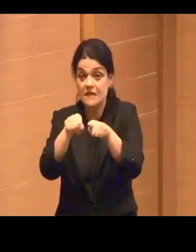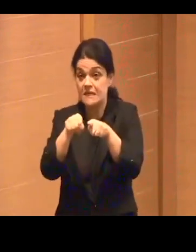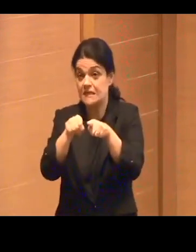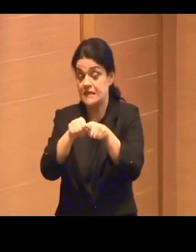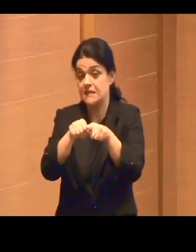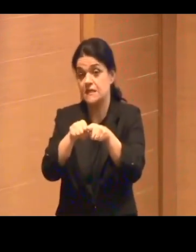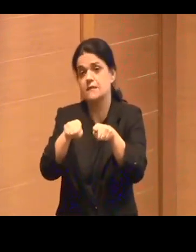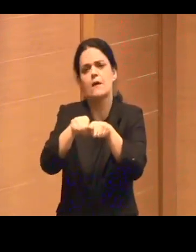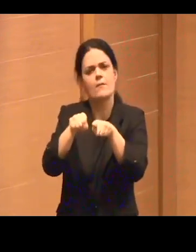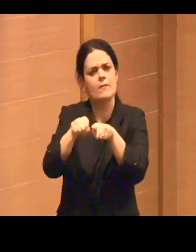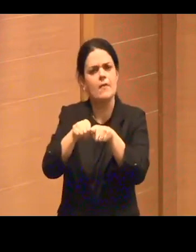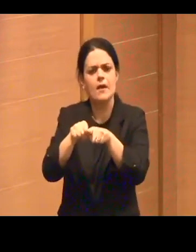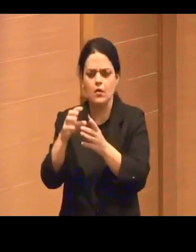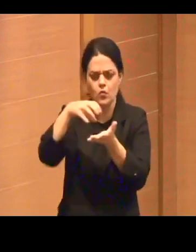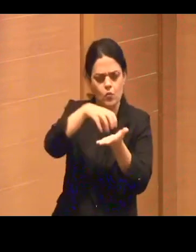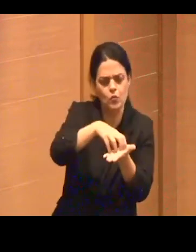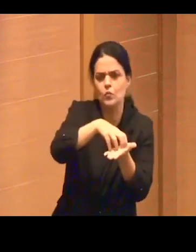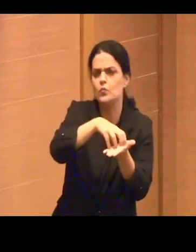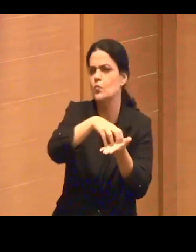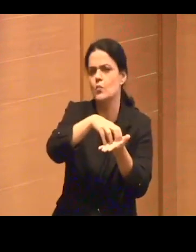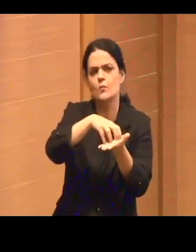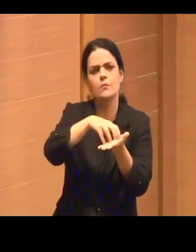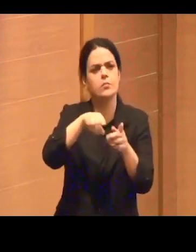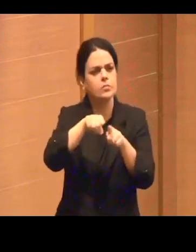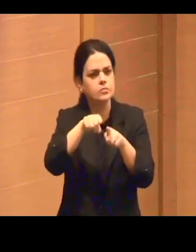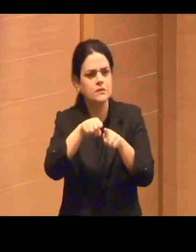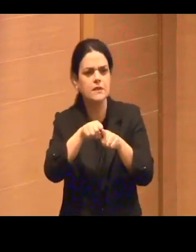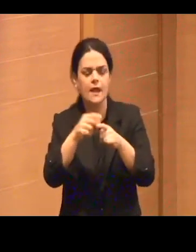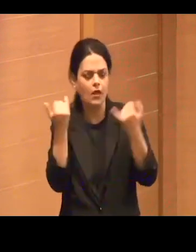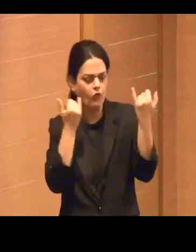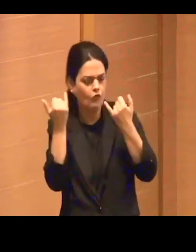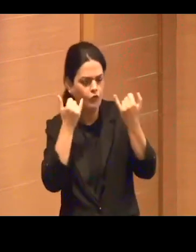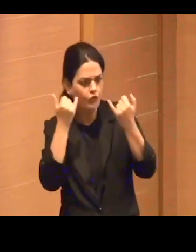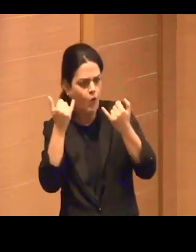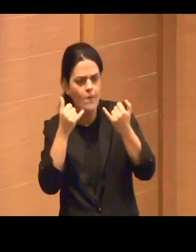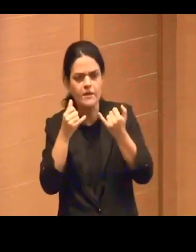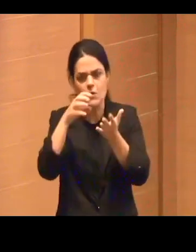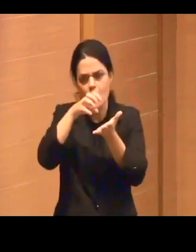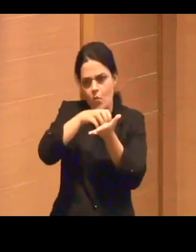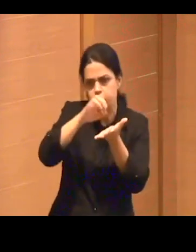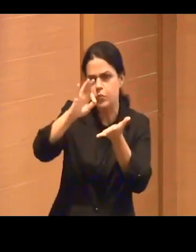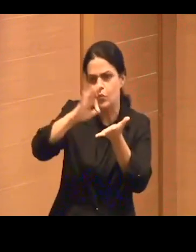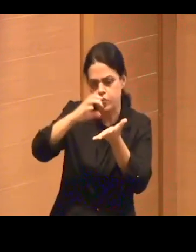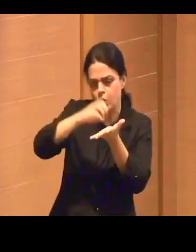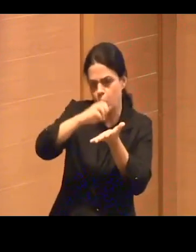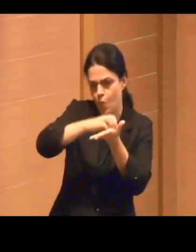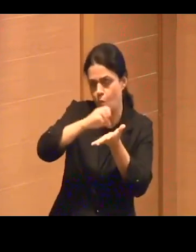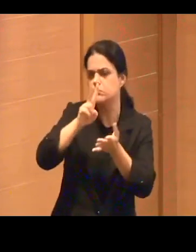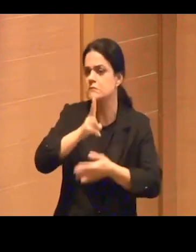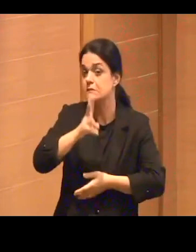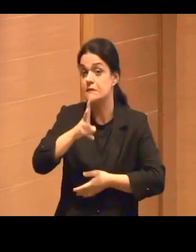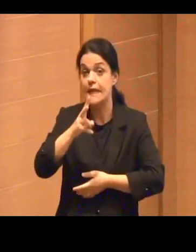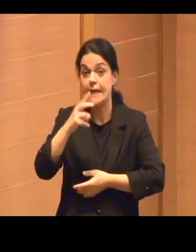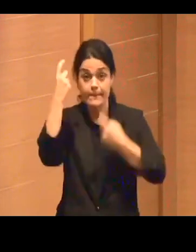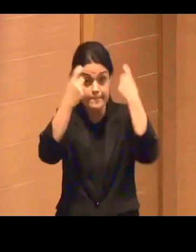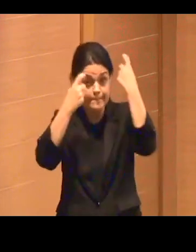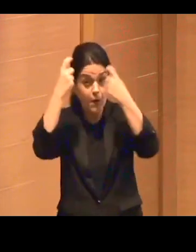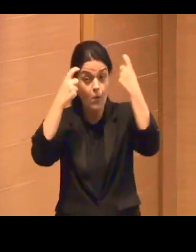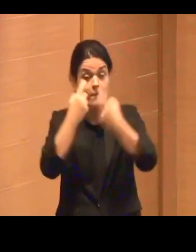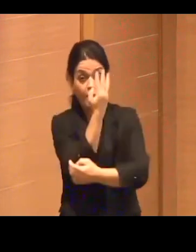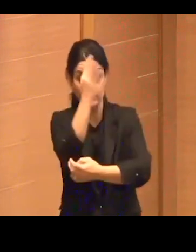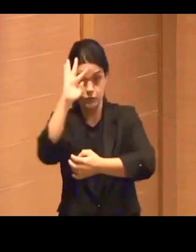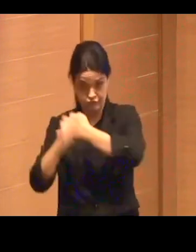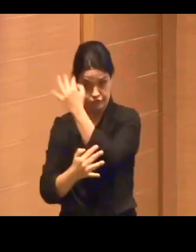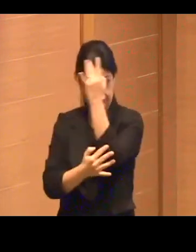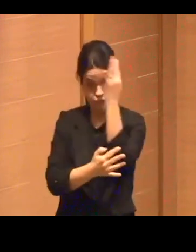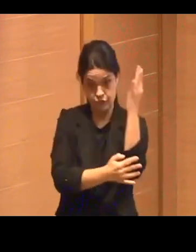de data centers, sempre com as questões ambientais muito atentas. Muito bem. ontem, no Eu País, a